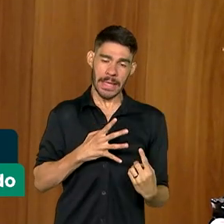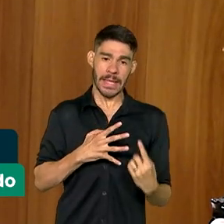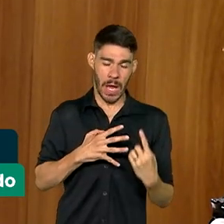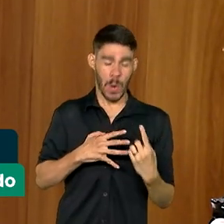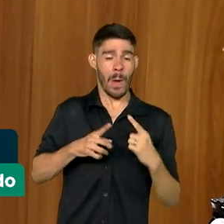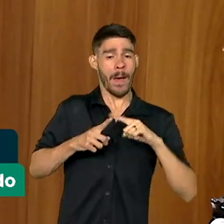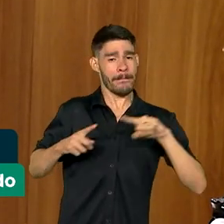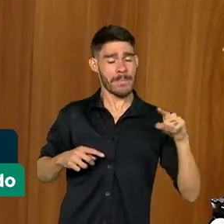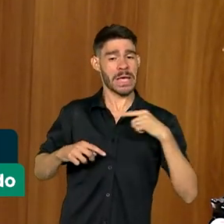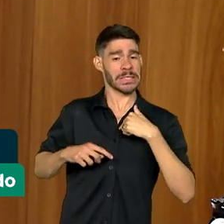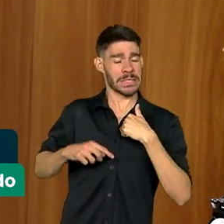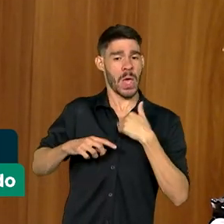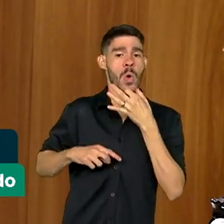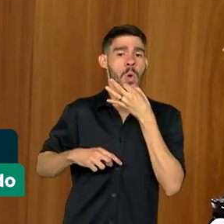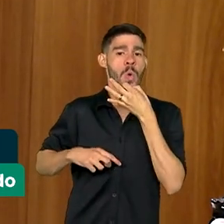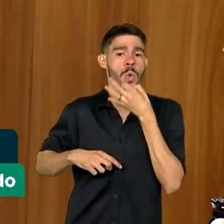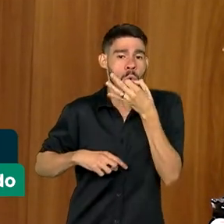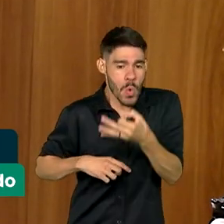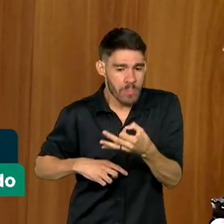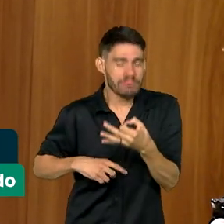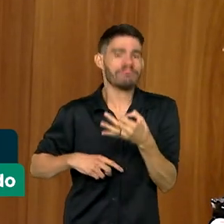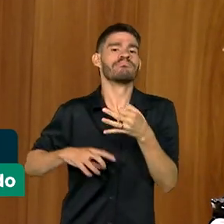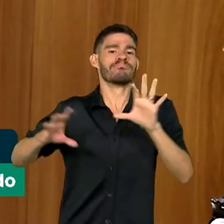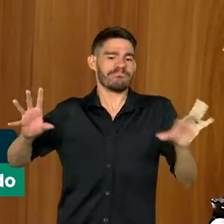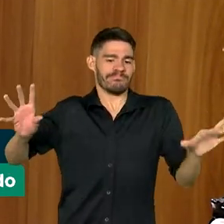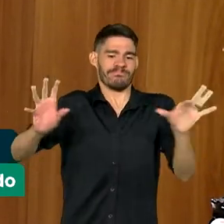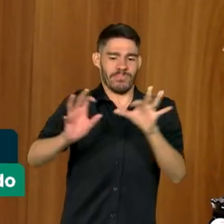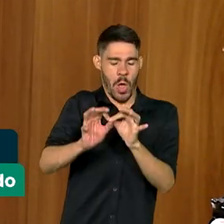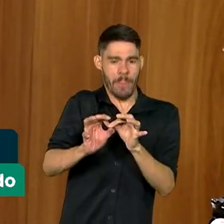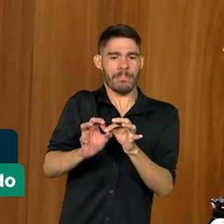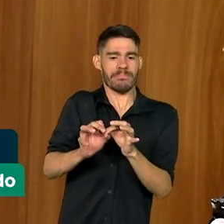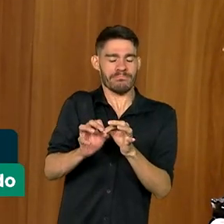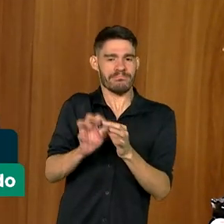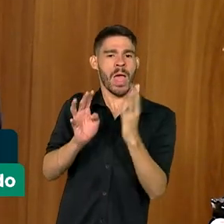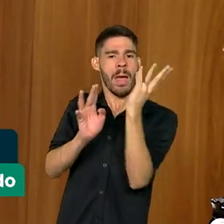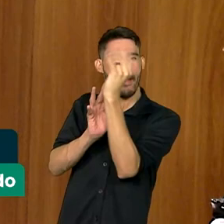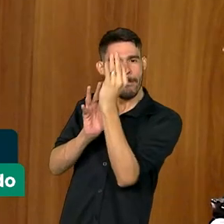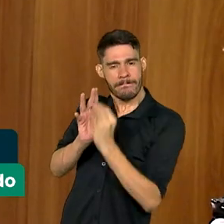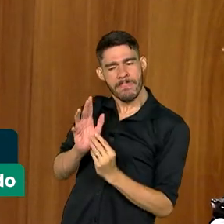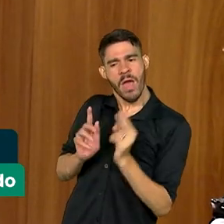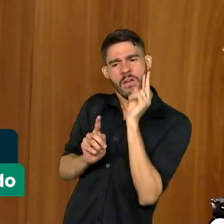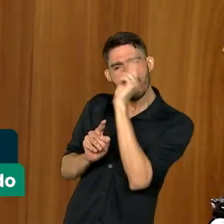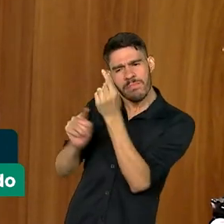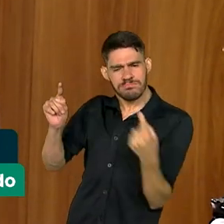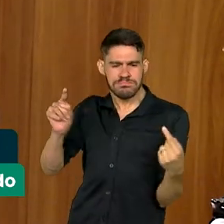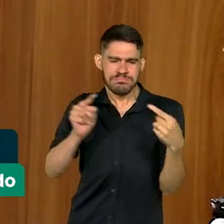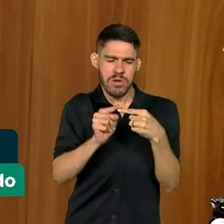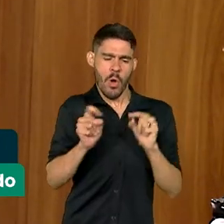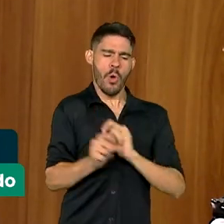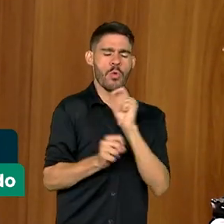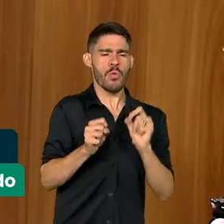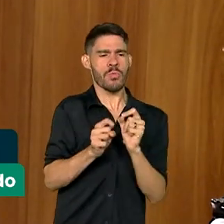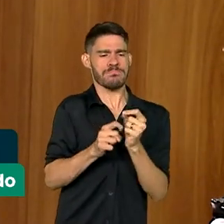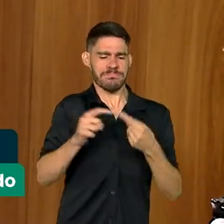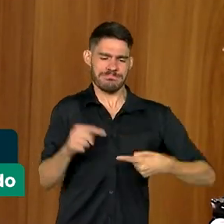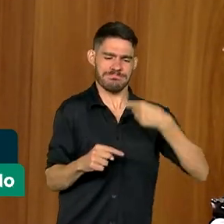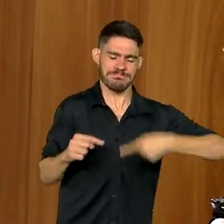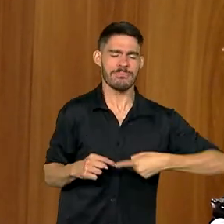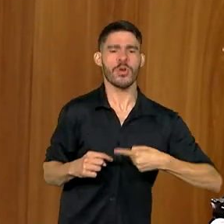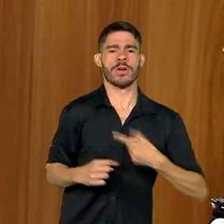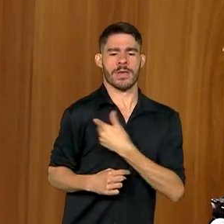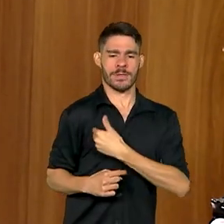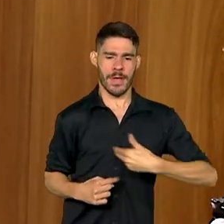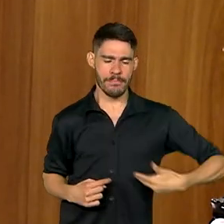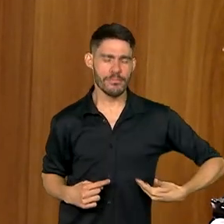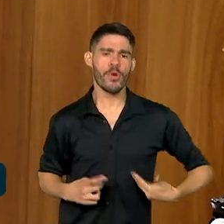mas eu dou uma dica, procura integrar esses conteúdos, procura ver onde que eles convergem, como que as políticas públicas que